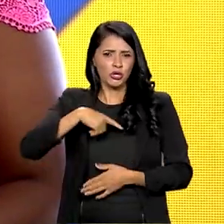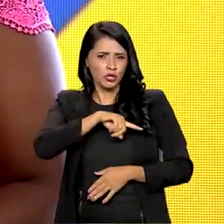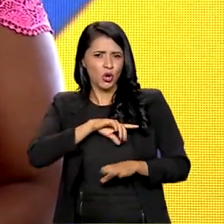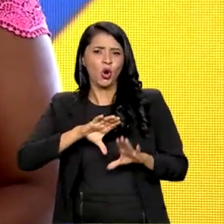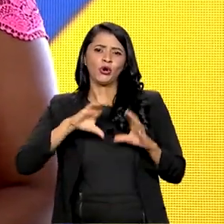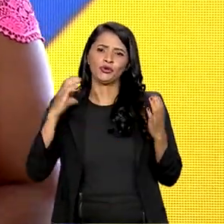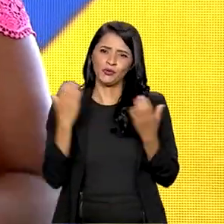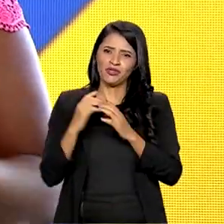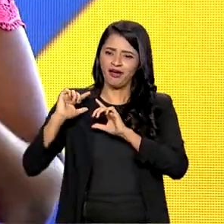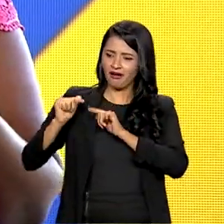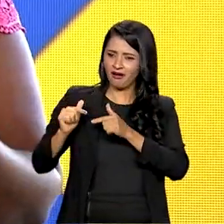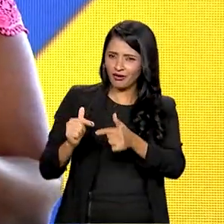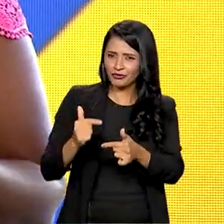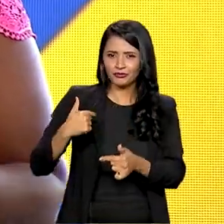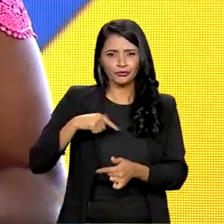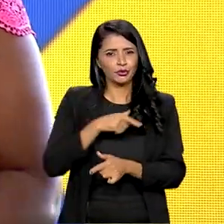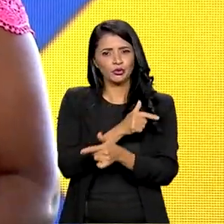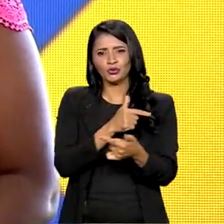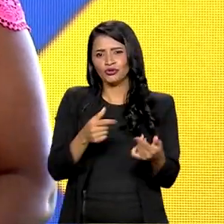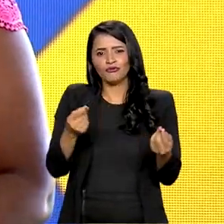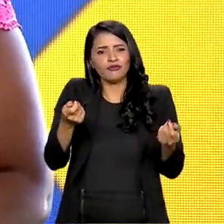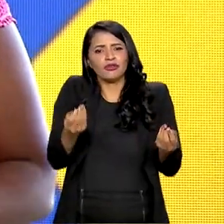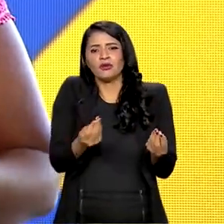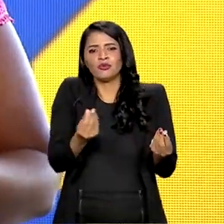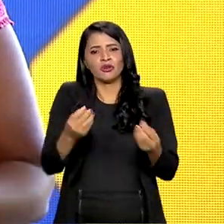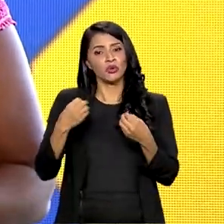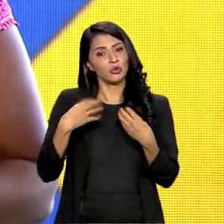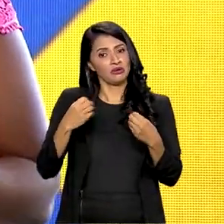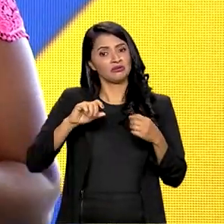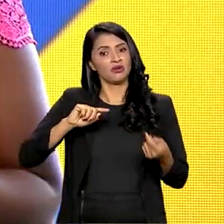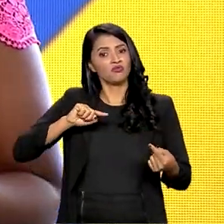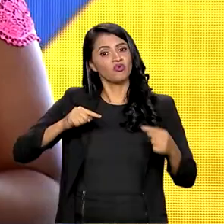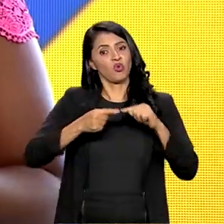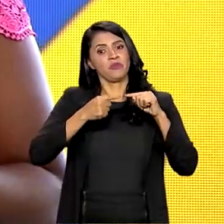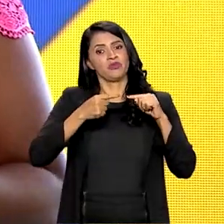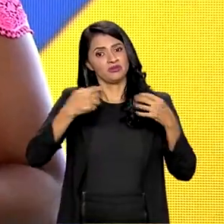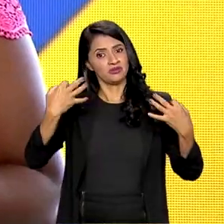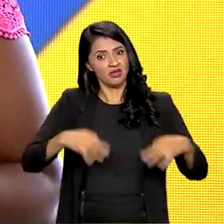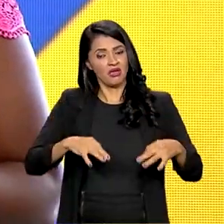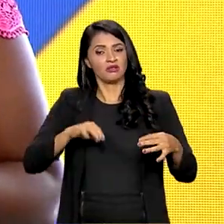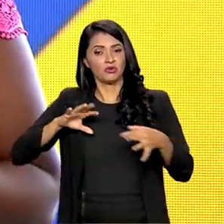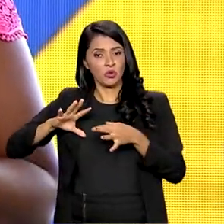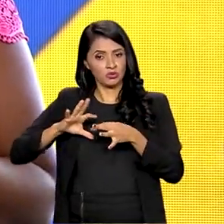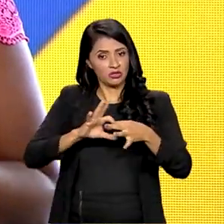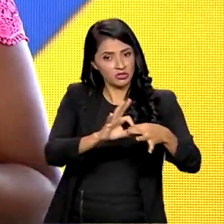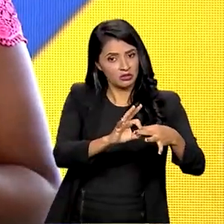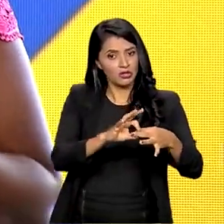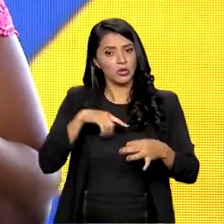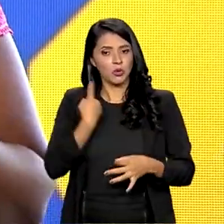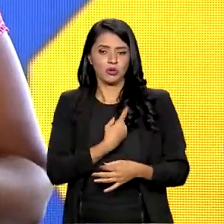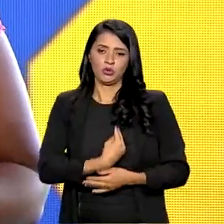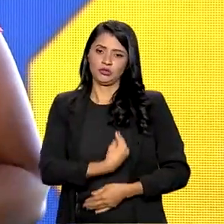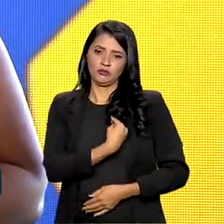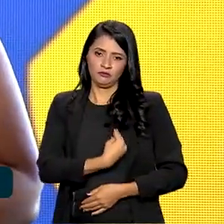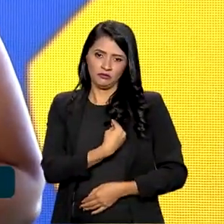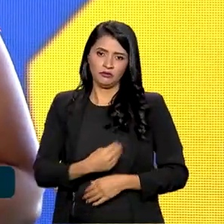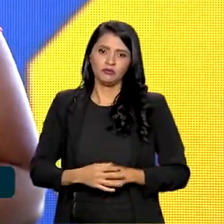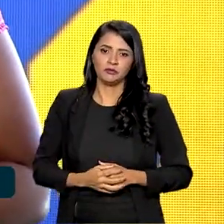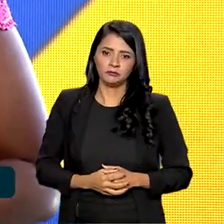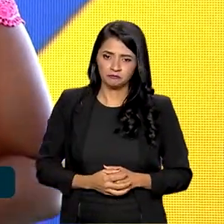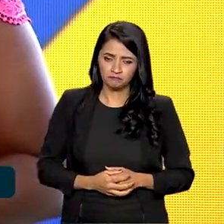tradicionais não tivemos uma educação adequada contextualizada com a realidade das nossas